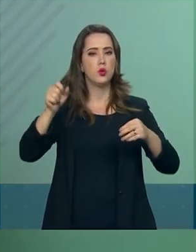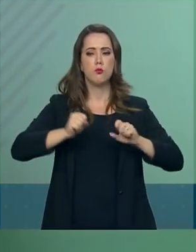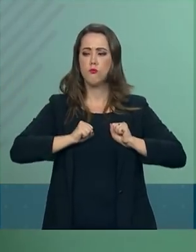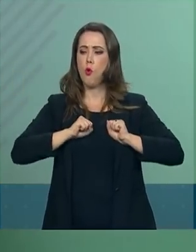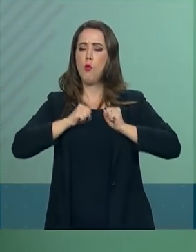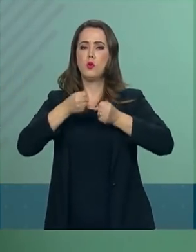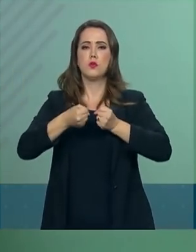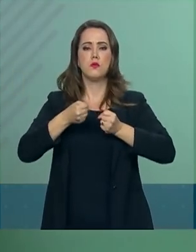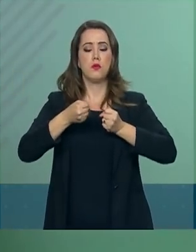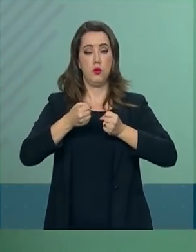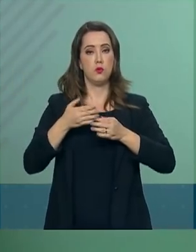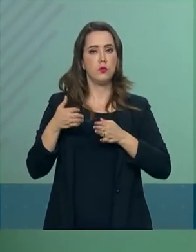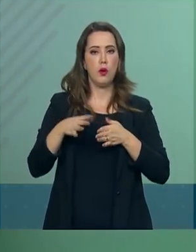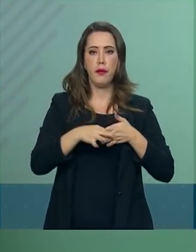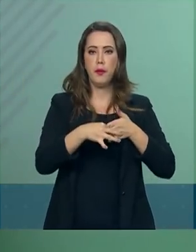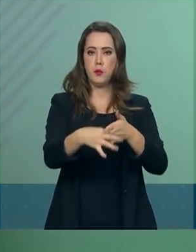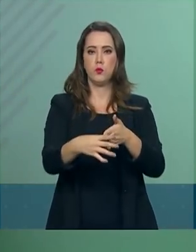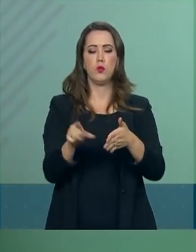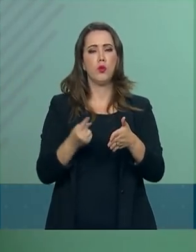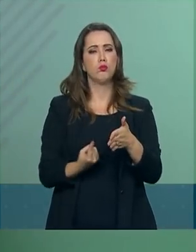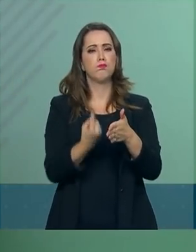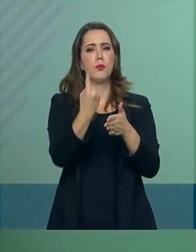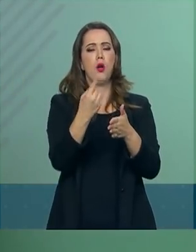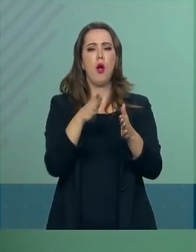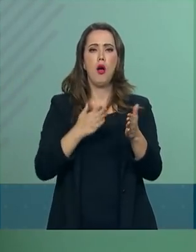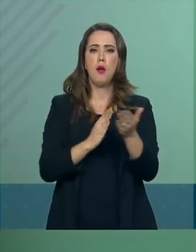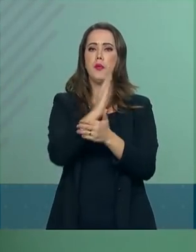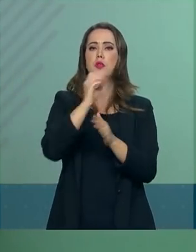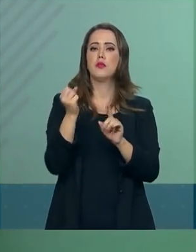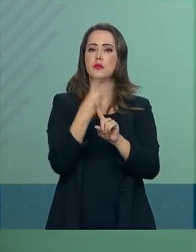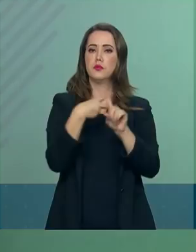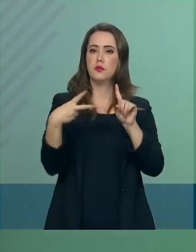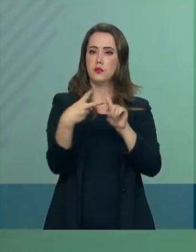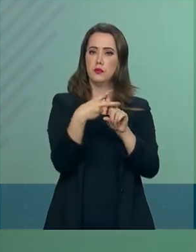toda a força, com toda a direção, aprovando a nova Previdência.